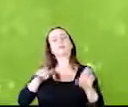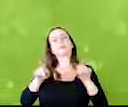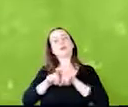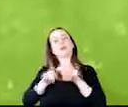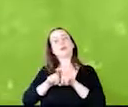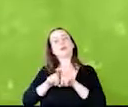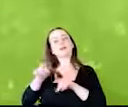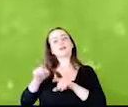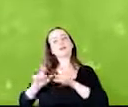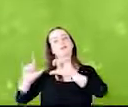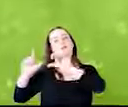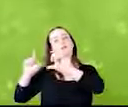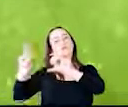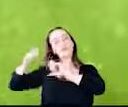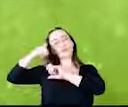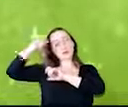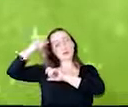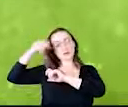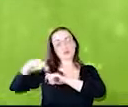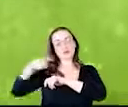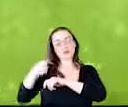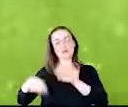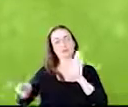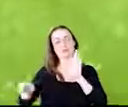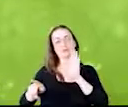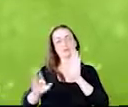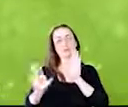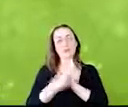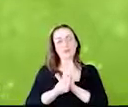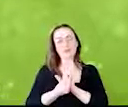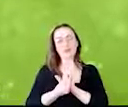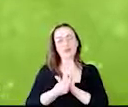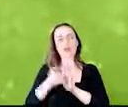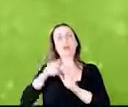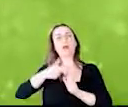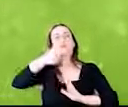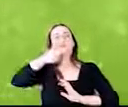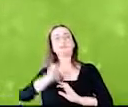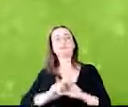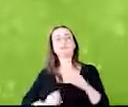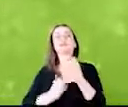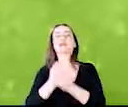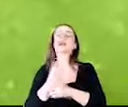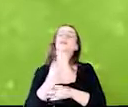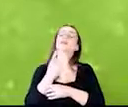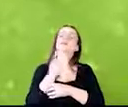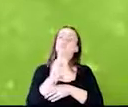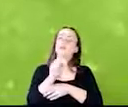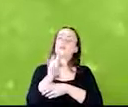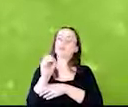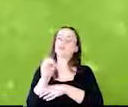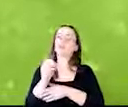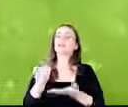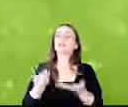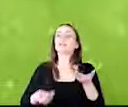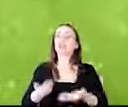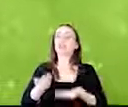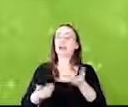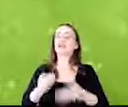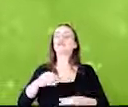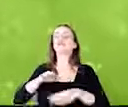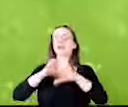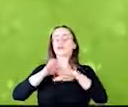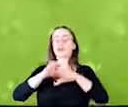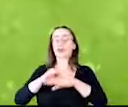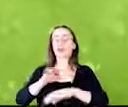foto do boia na nossa propriedade. Conseguimos produzir mais 180 quilos de carne por hectare, de julho a